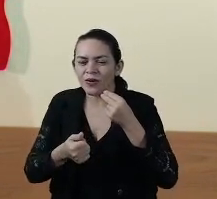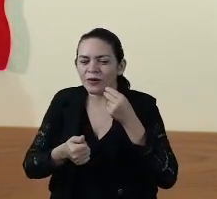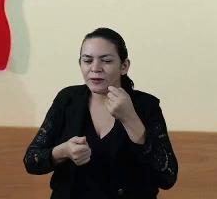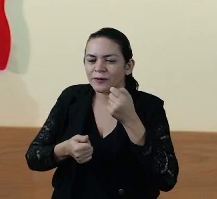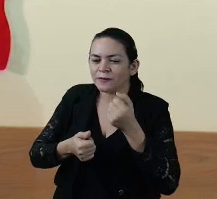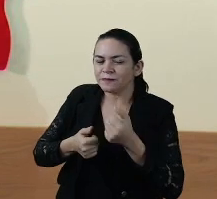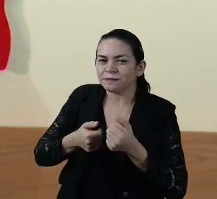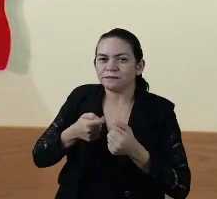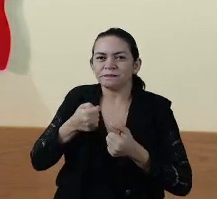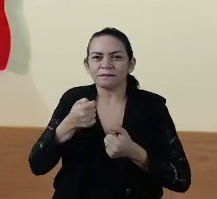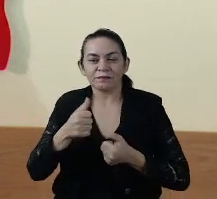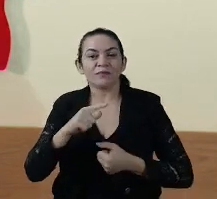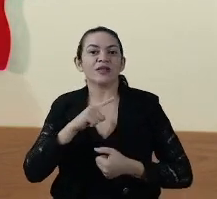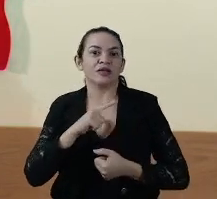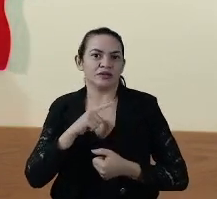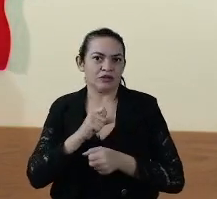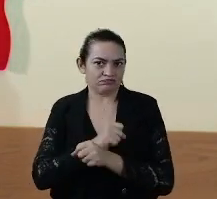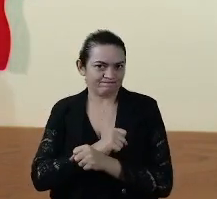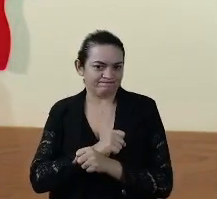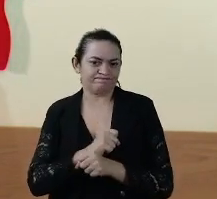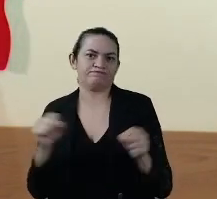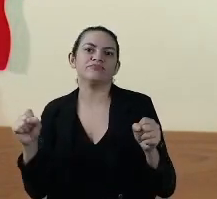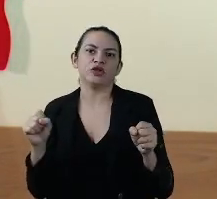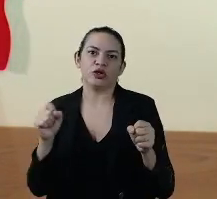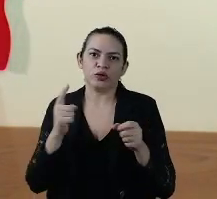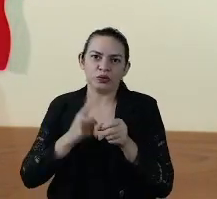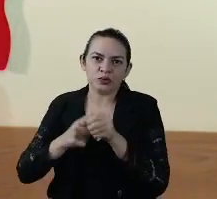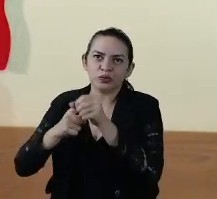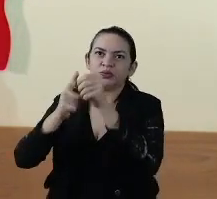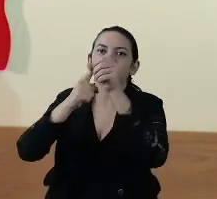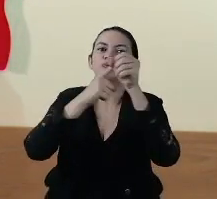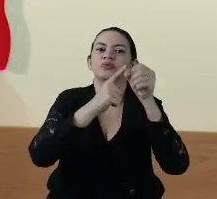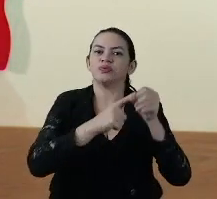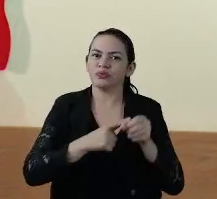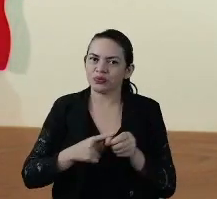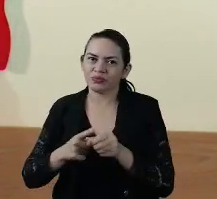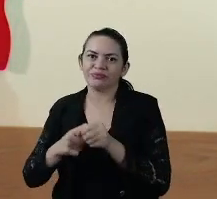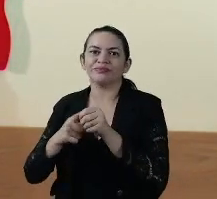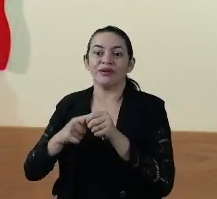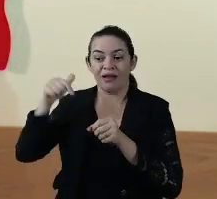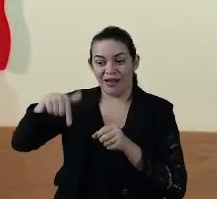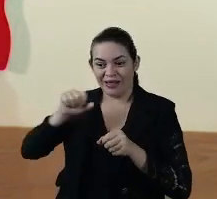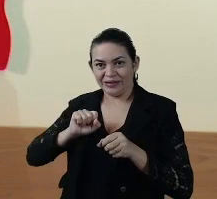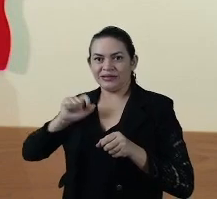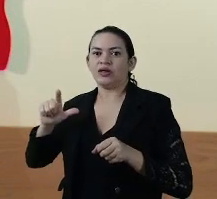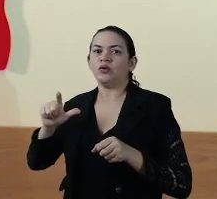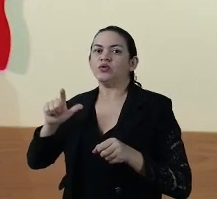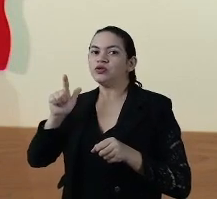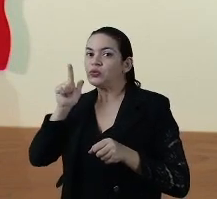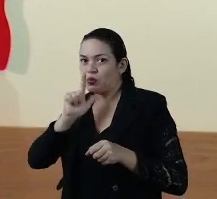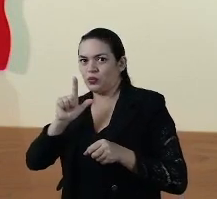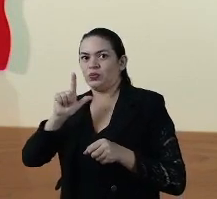passo. E temos um gigantesco desafio nas outras regiões. Os êxitos na ilha